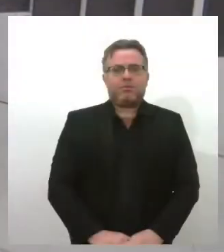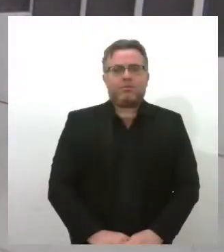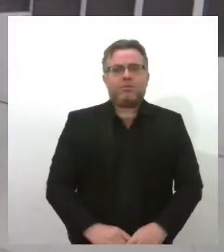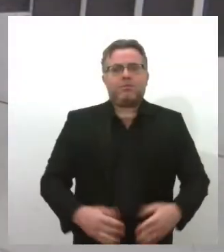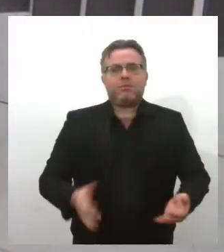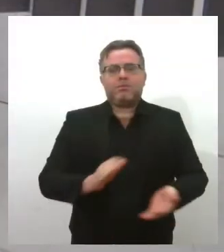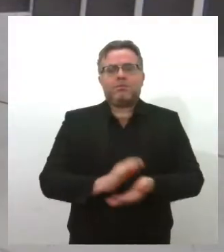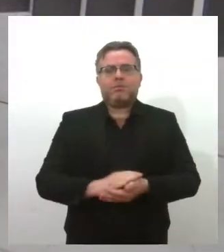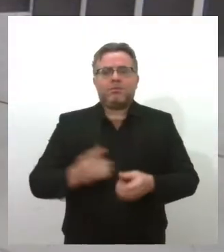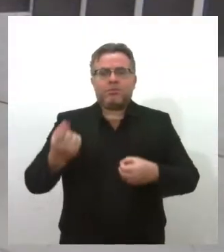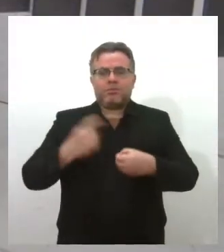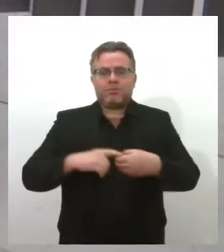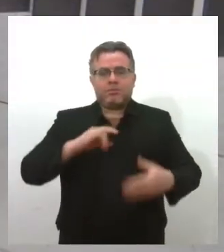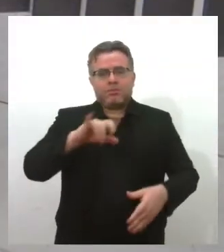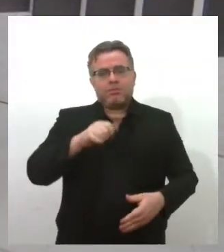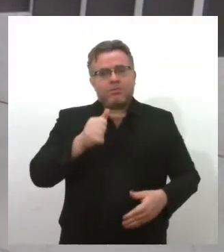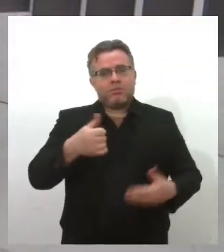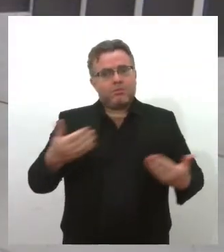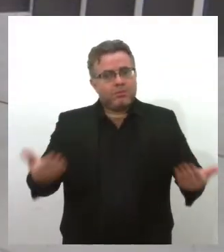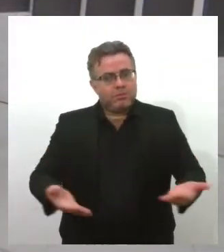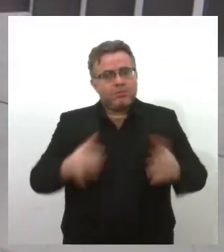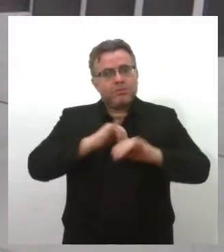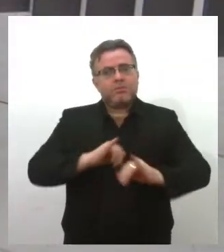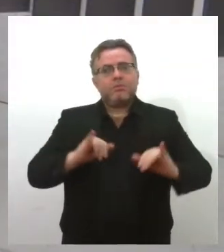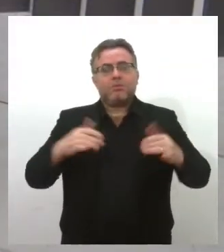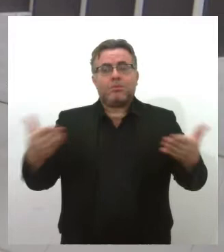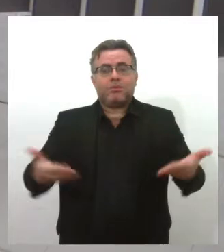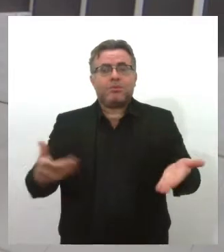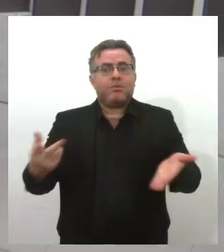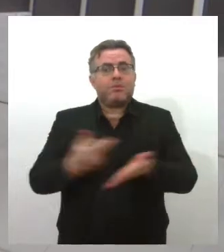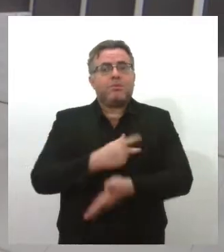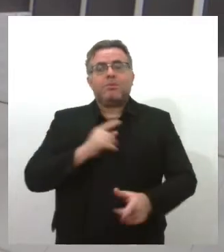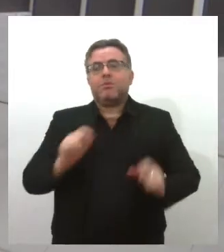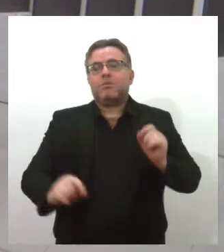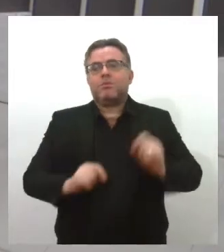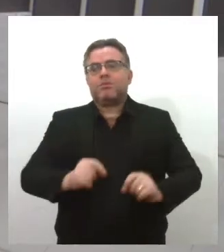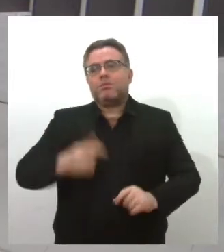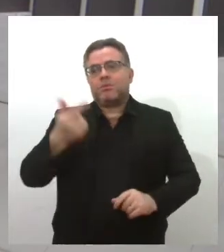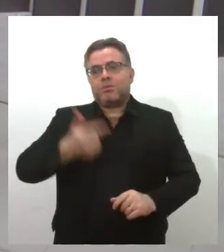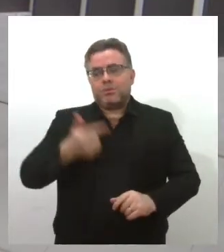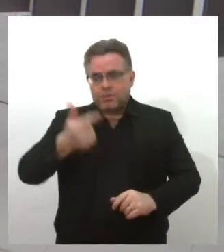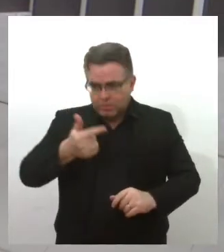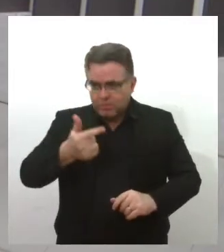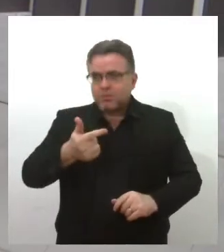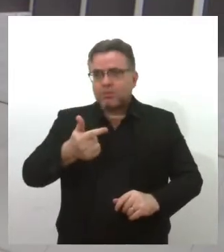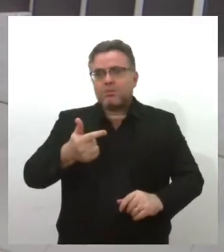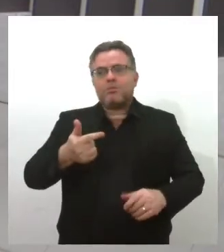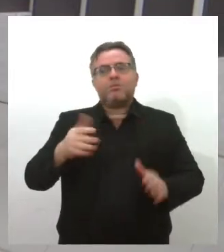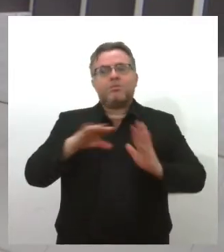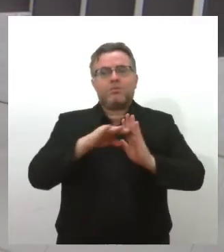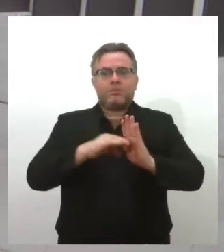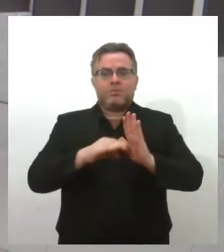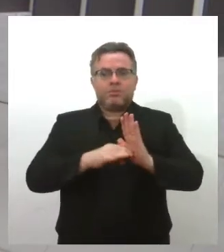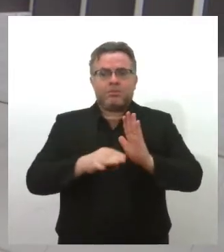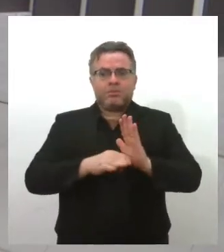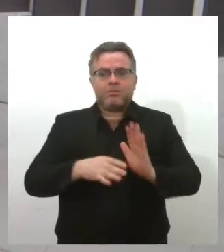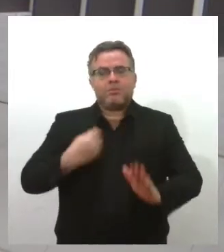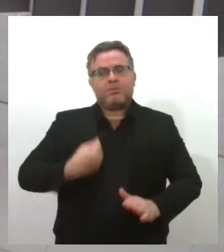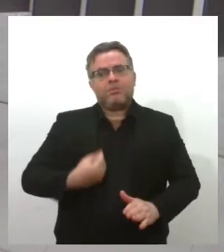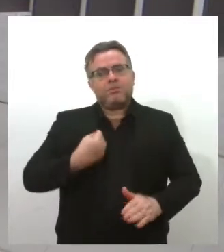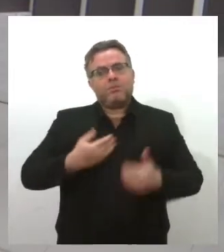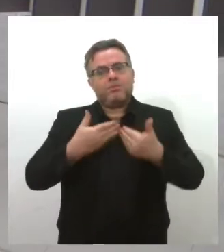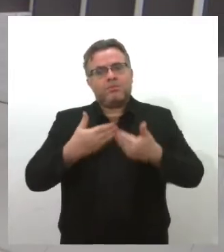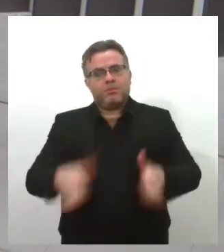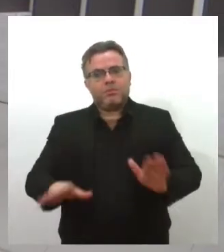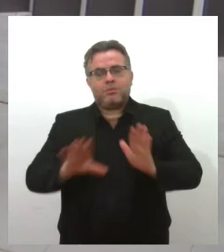O Jornal da Lese está de volta destacando que hoje acontece o lançamento da segunda edição do programa Centelha em Sergipe, com abertura do